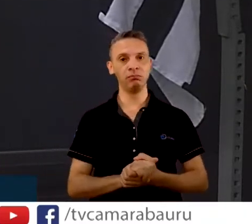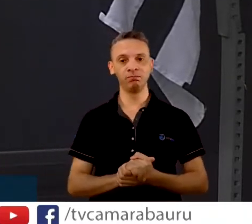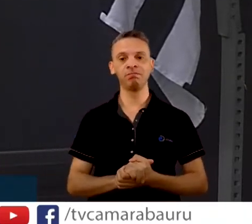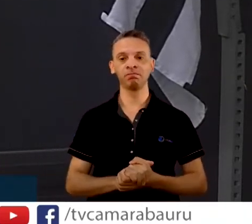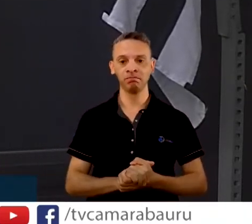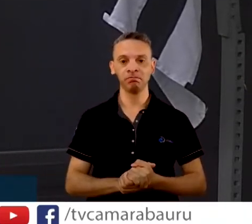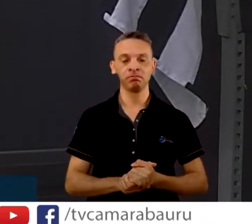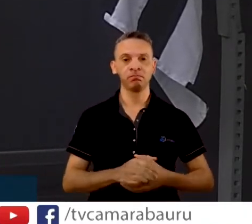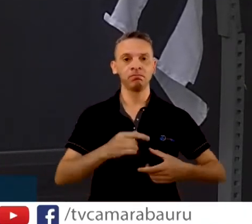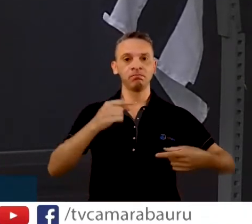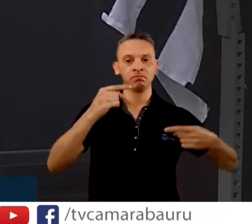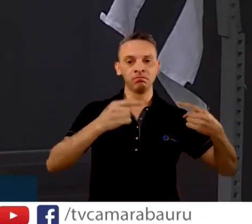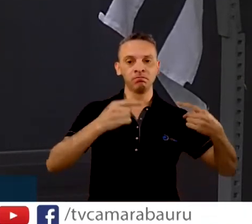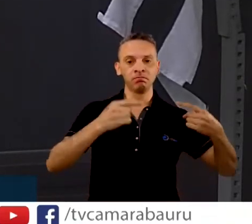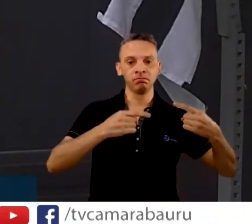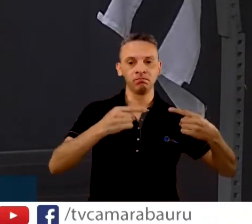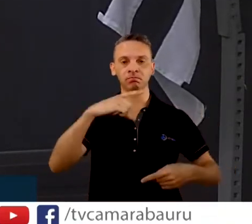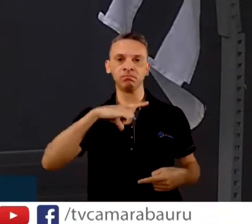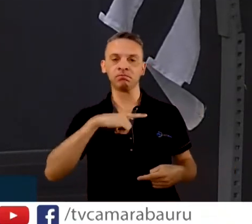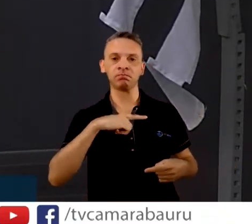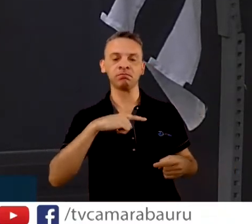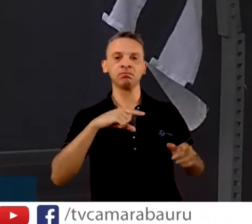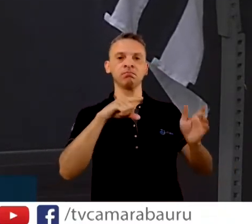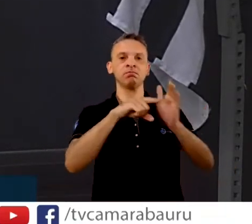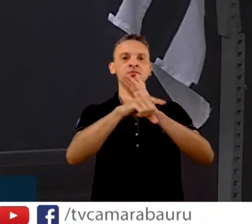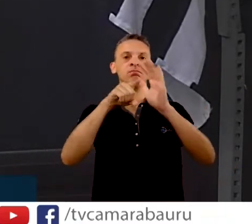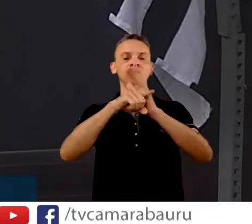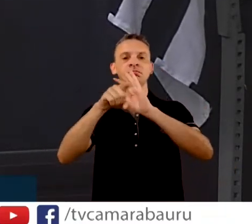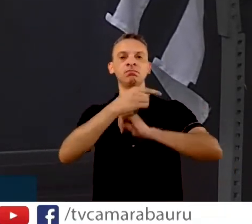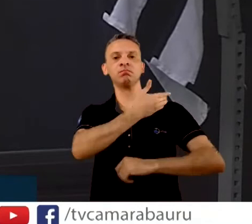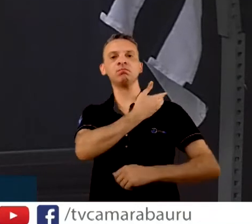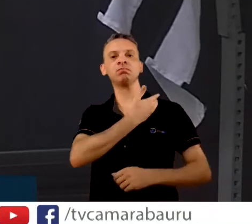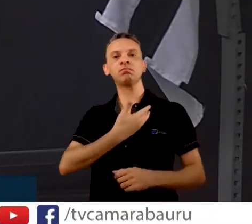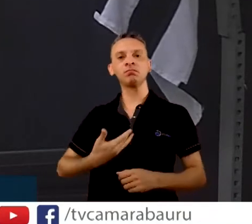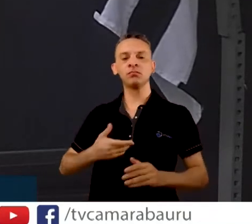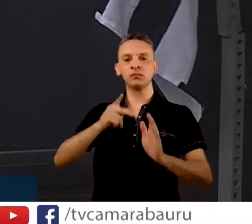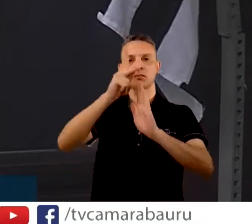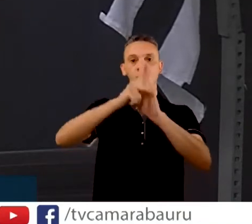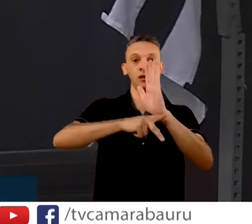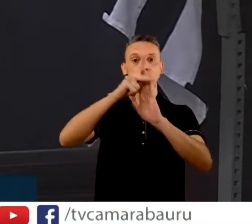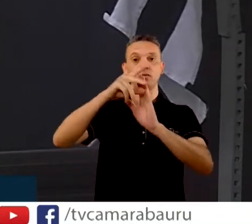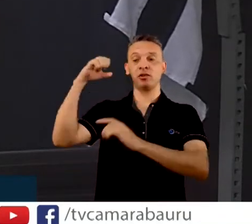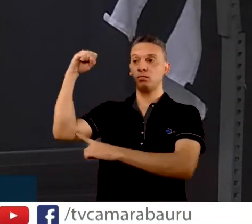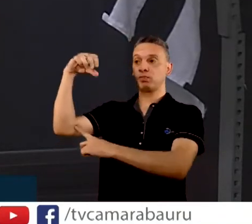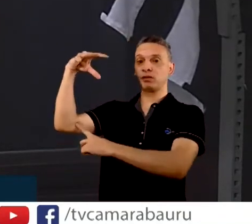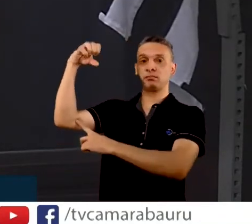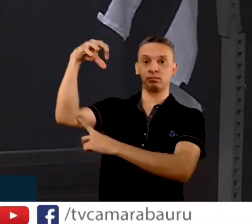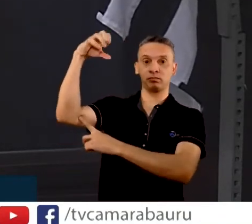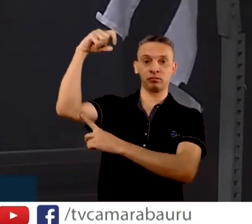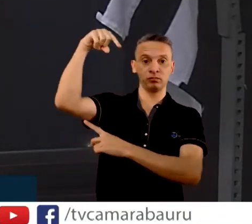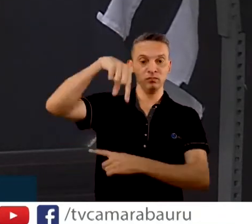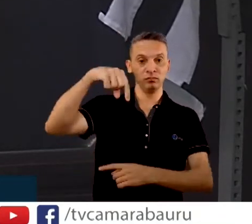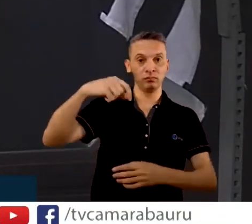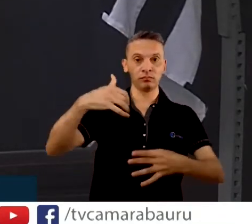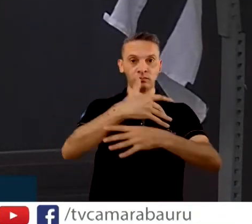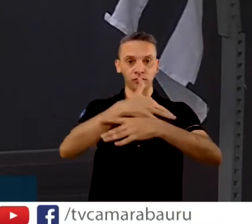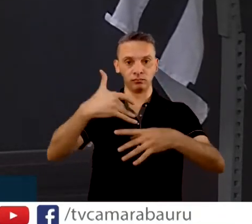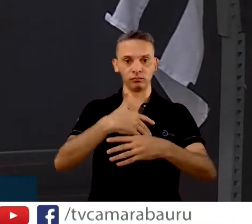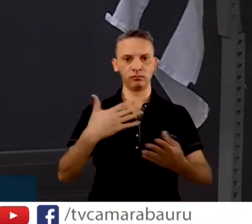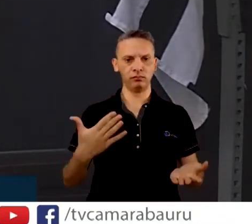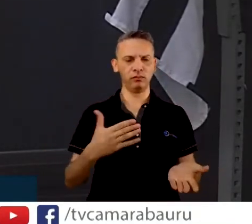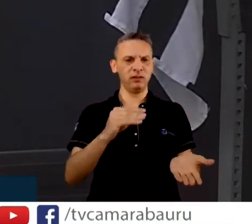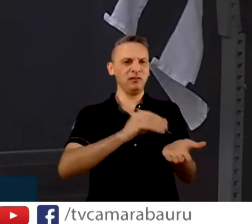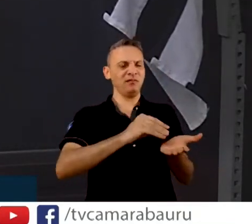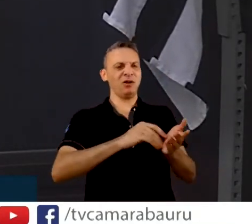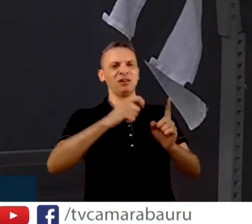né, de uma consulta pública sobre um projeto de iluminação pública para uma cidade, faltando praticamente meses